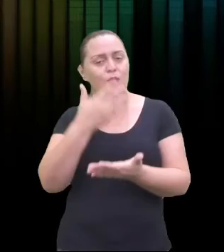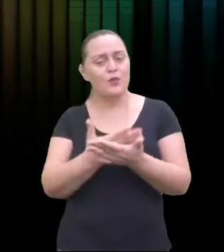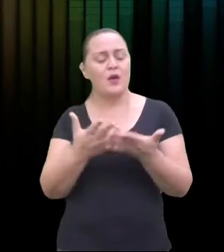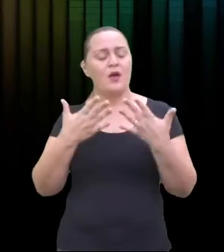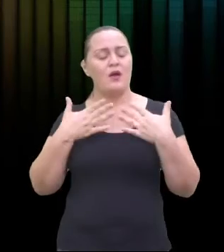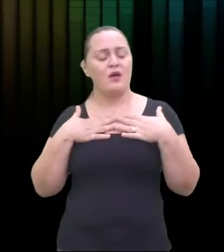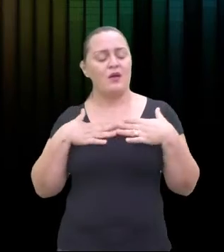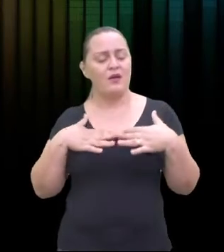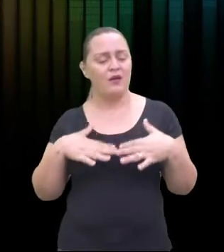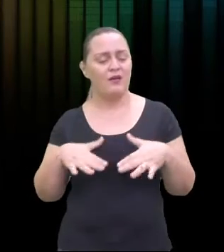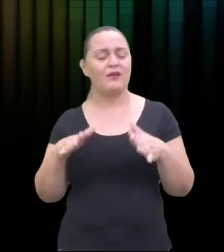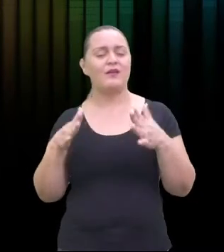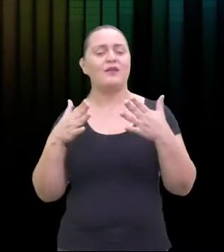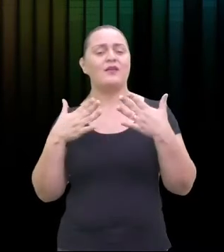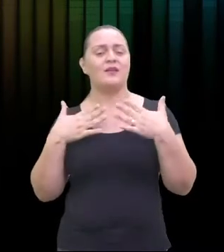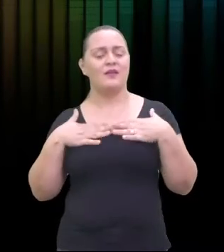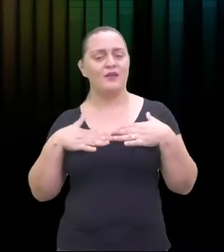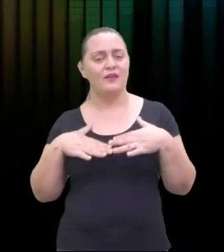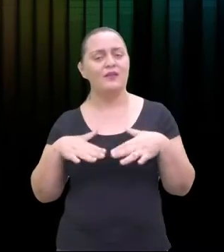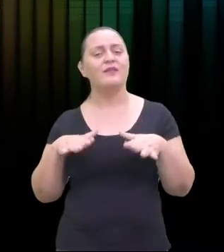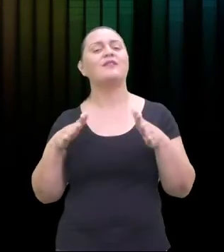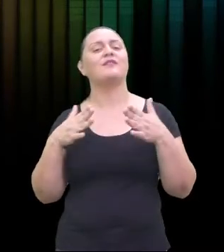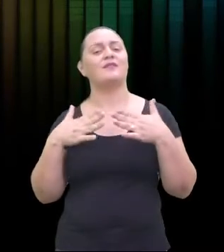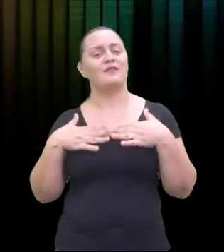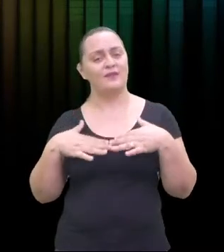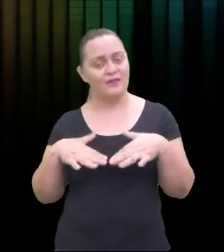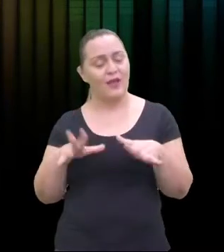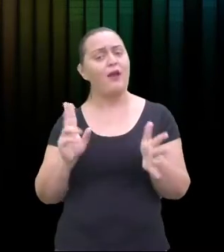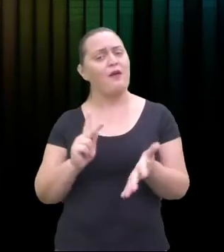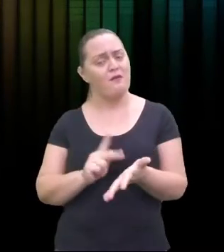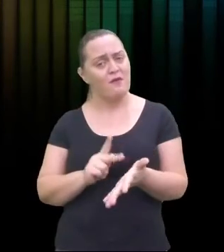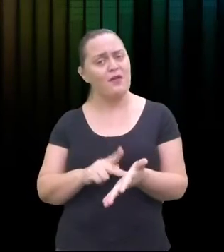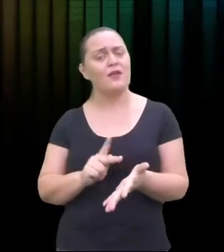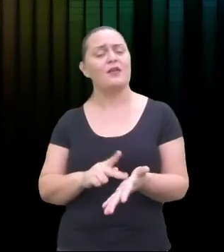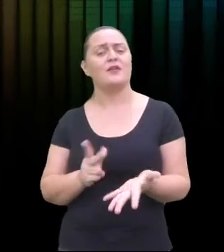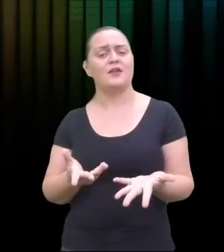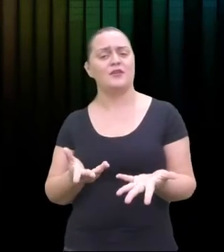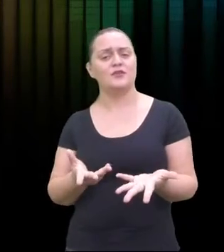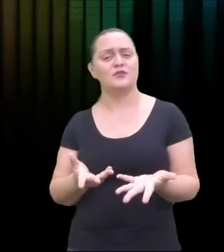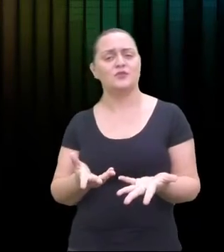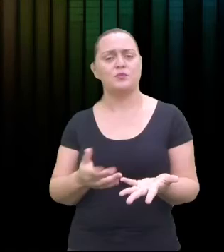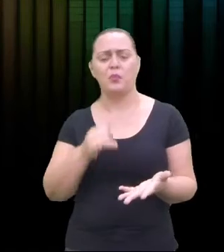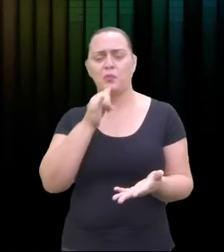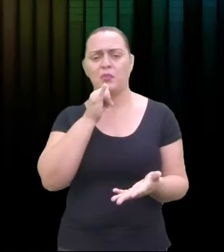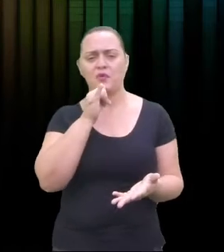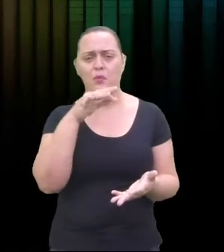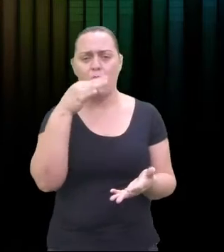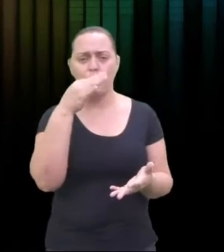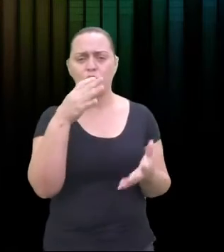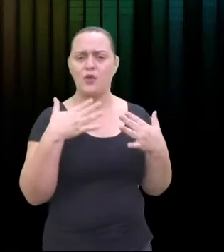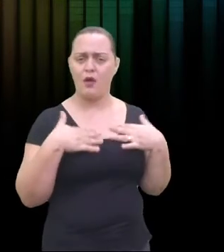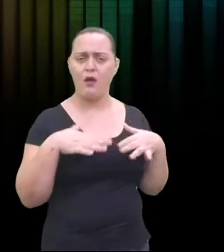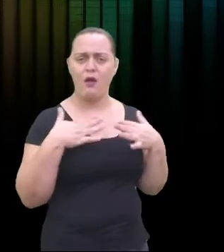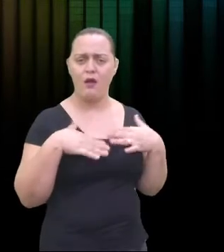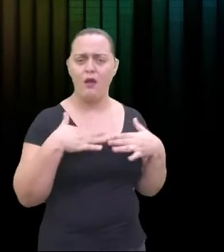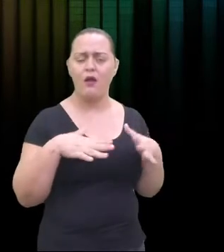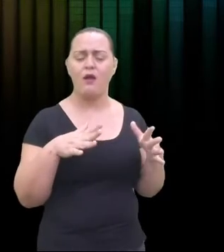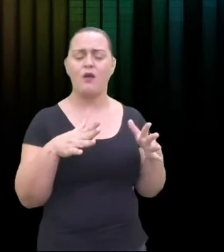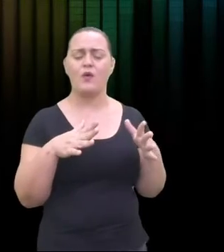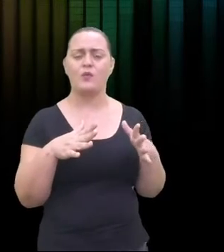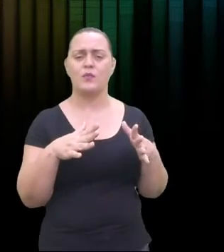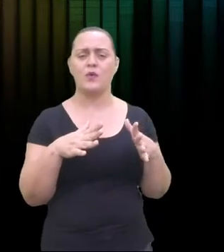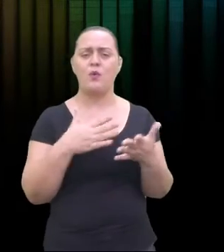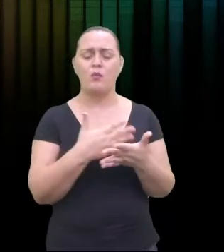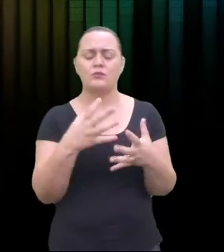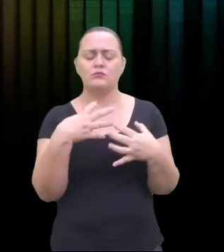Então, às vezes, você está em casa e coloca uma música, calma, ela te relaxa. E os estudos já provam isso, como vocês estão vendo.